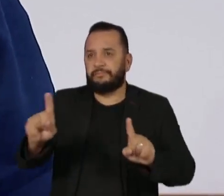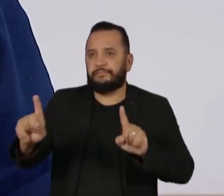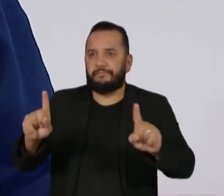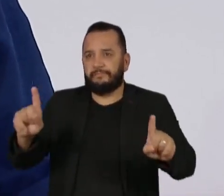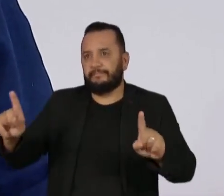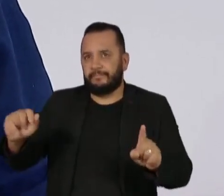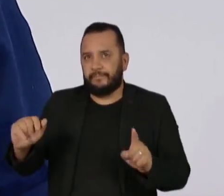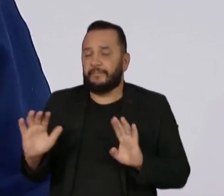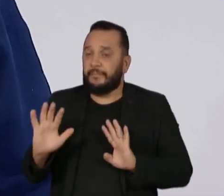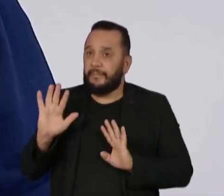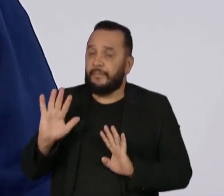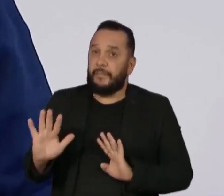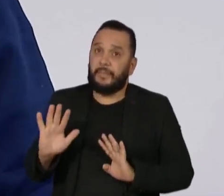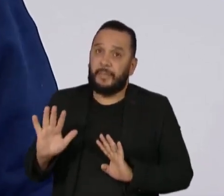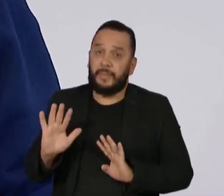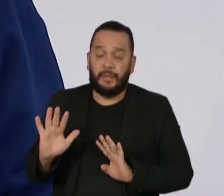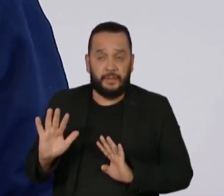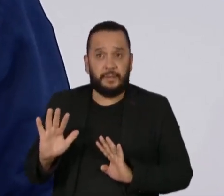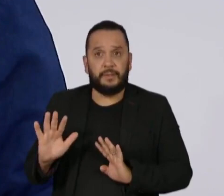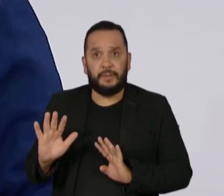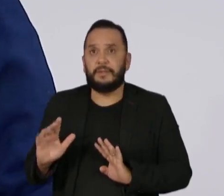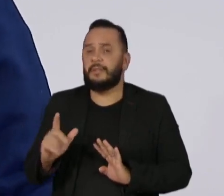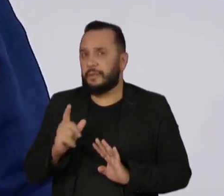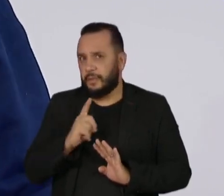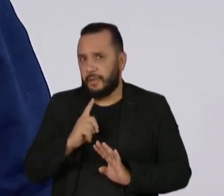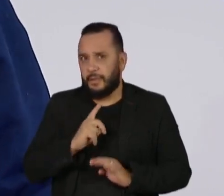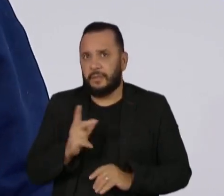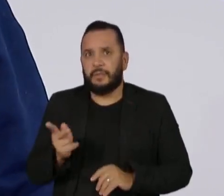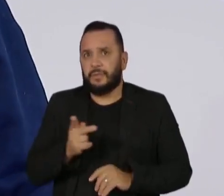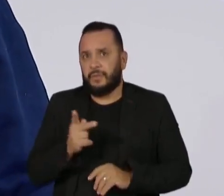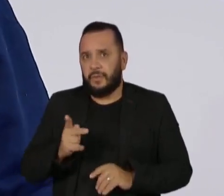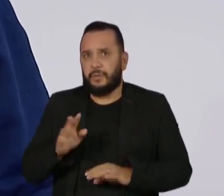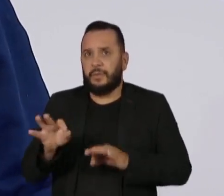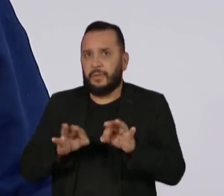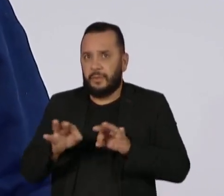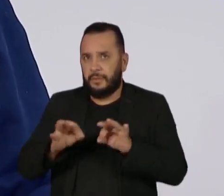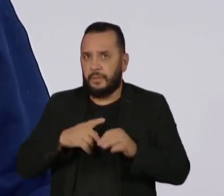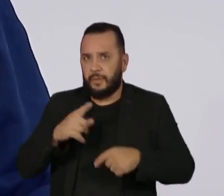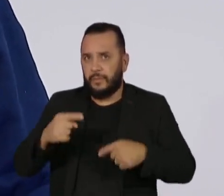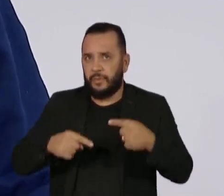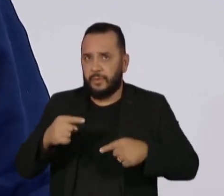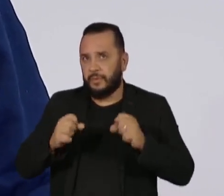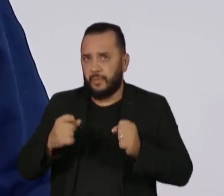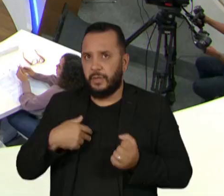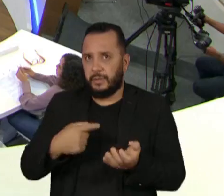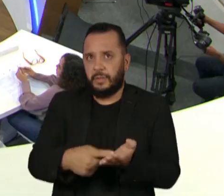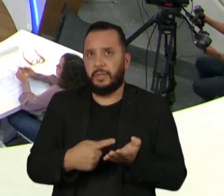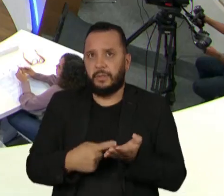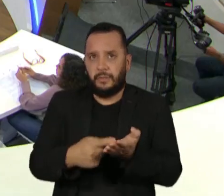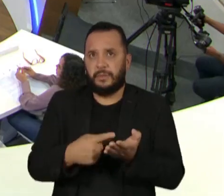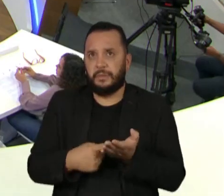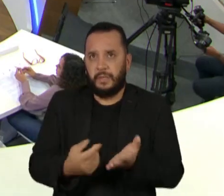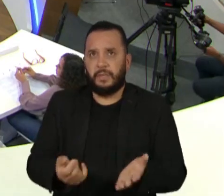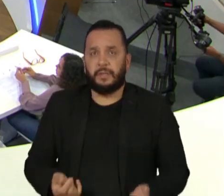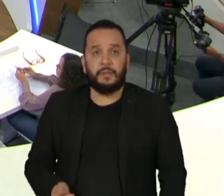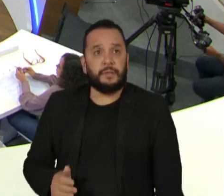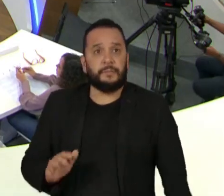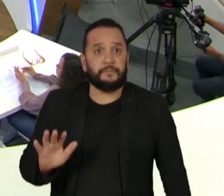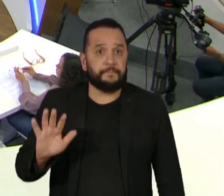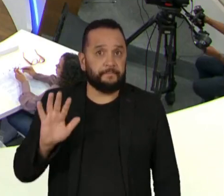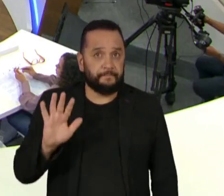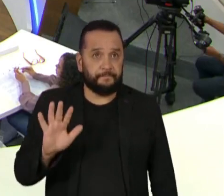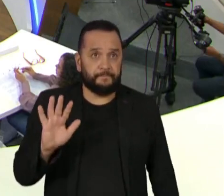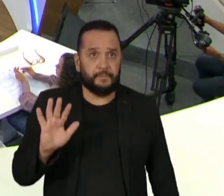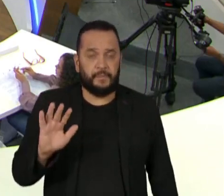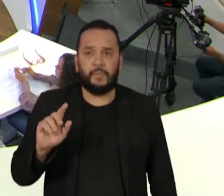entre esses dois programas tem políticas públicas que podem ser negociadas, entendeu? Agora, a parte desse discurso, por exemplo, e veio